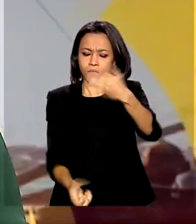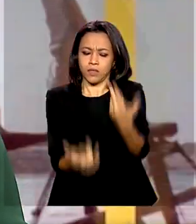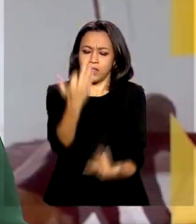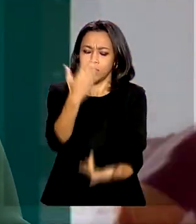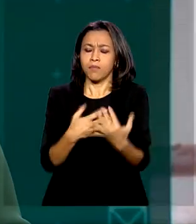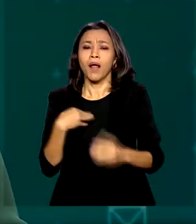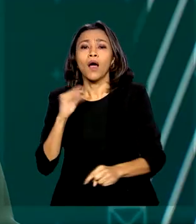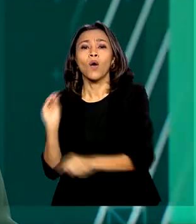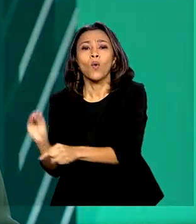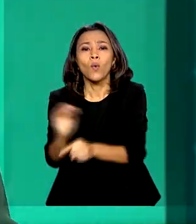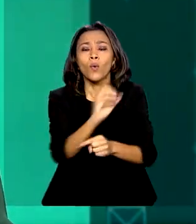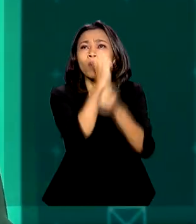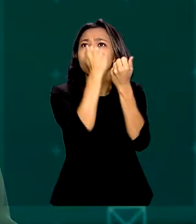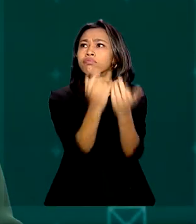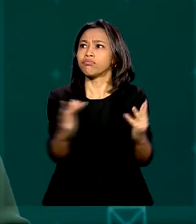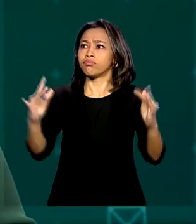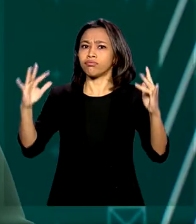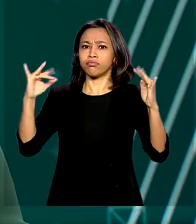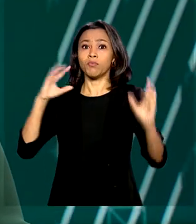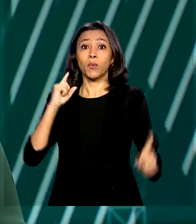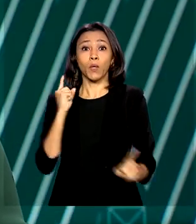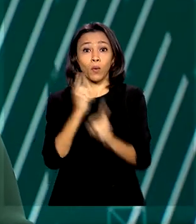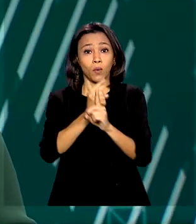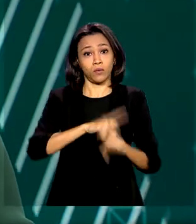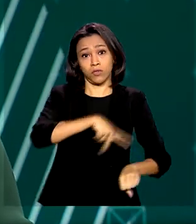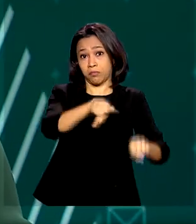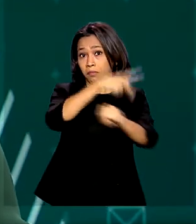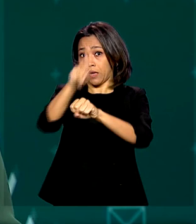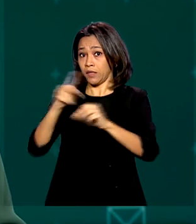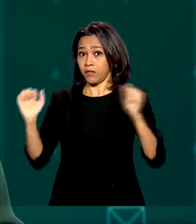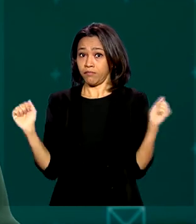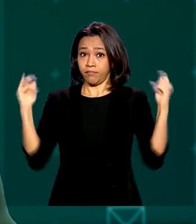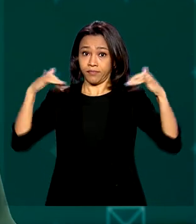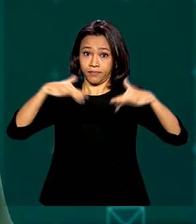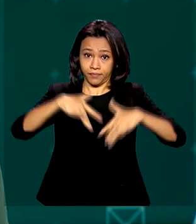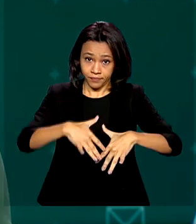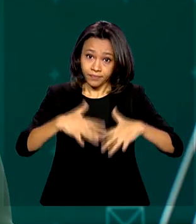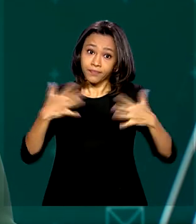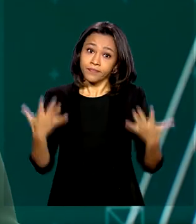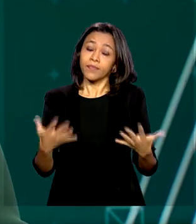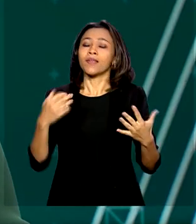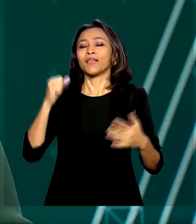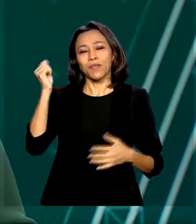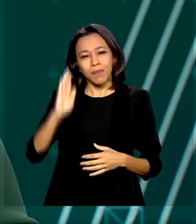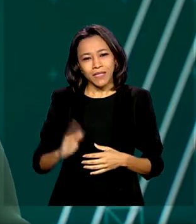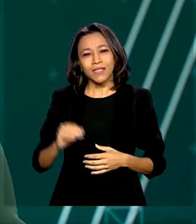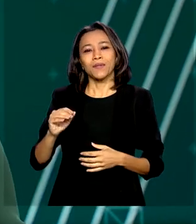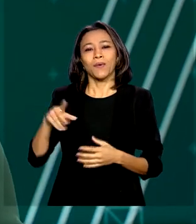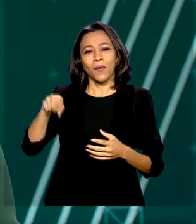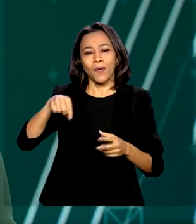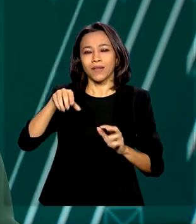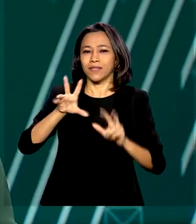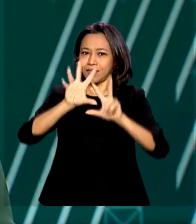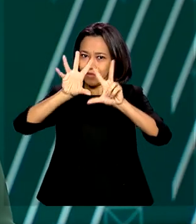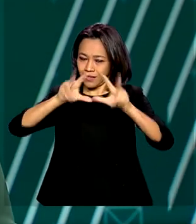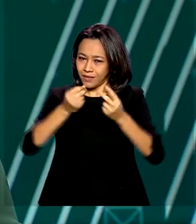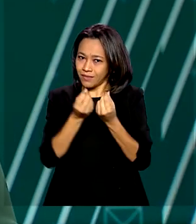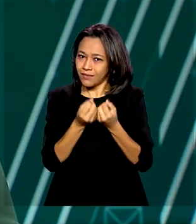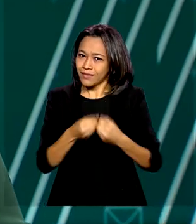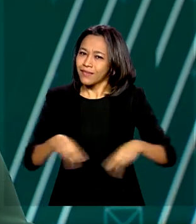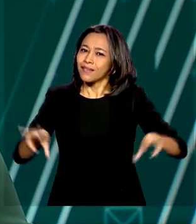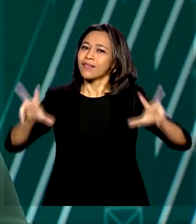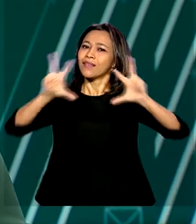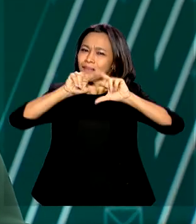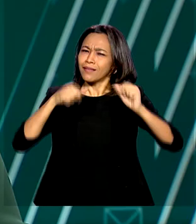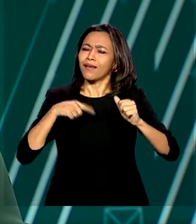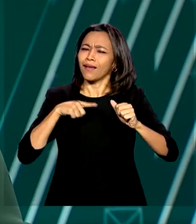floresta num encontro com países ibero-americanos. E o Brasil tem com as Nações Unidas um compromisso de cumprir metas para